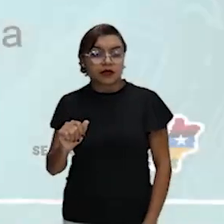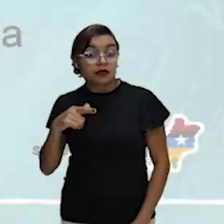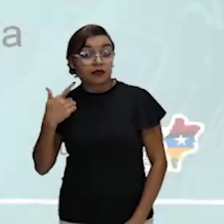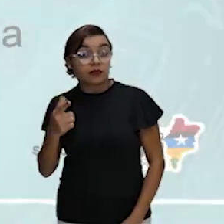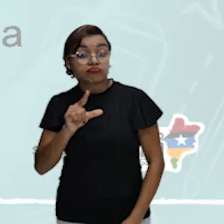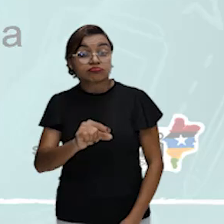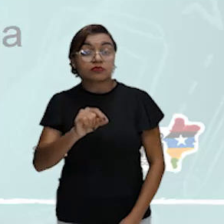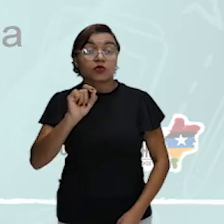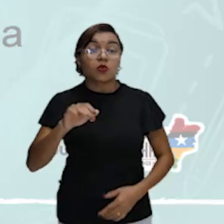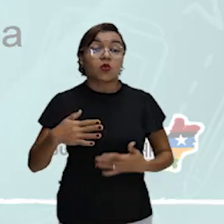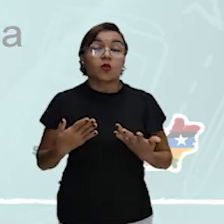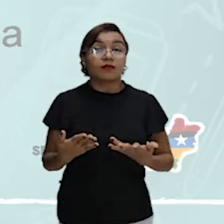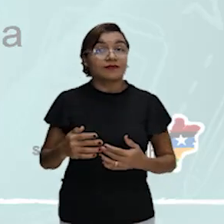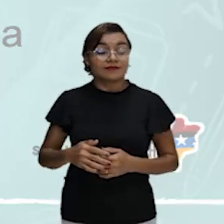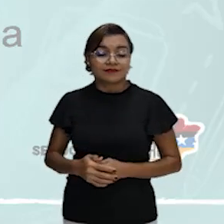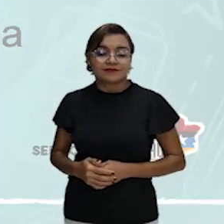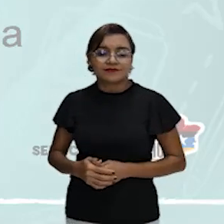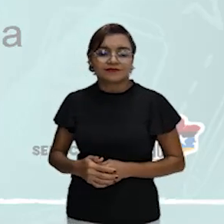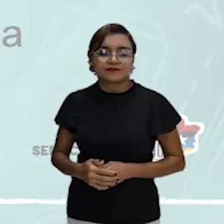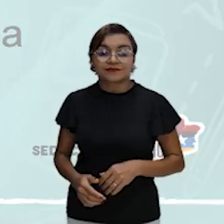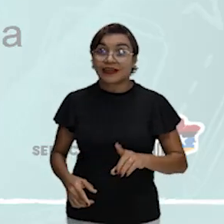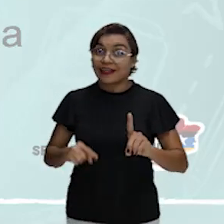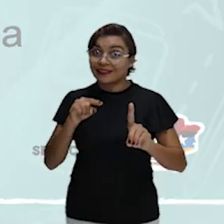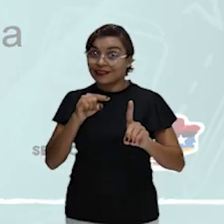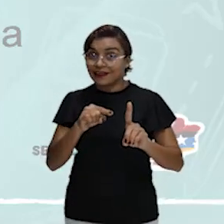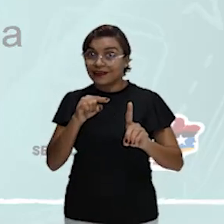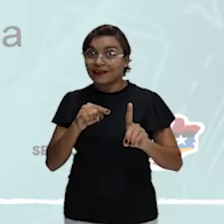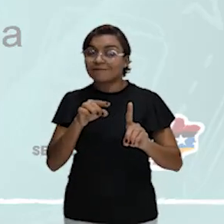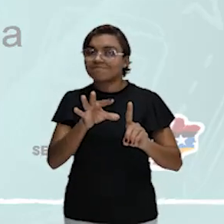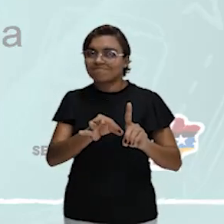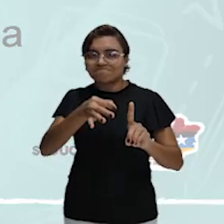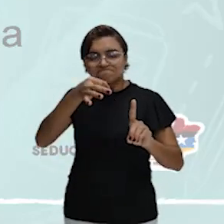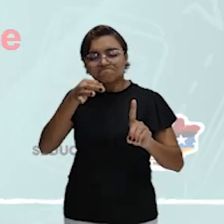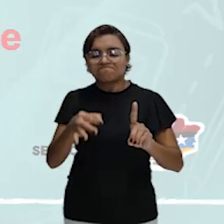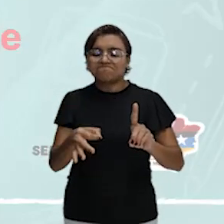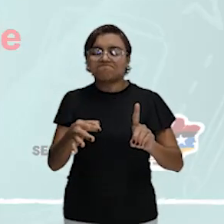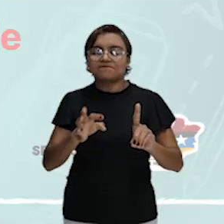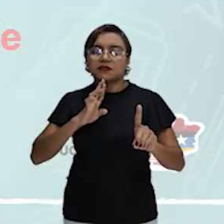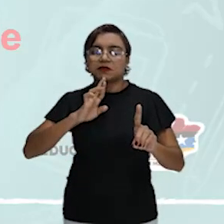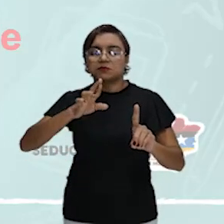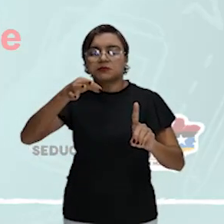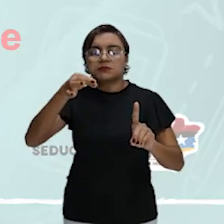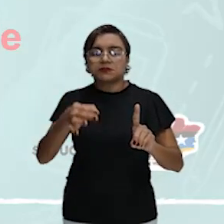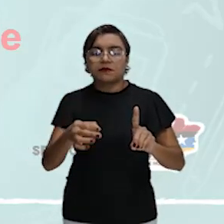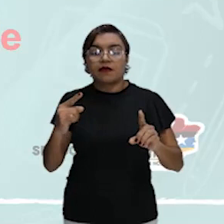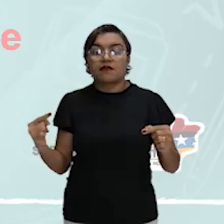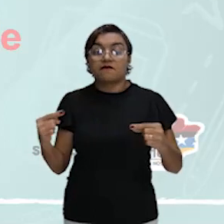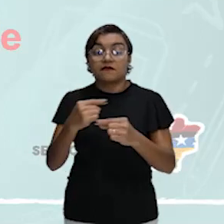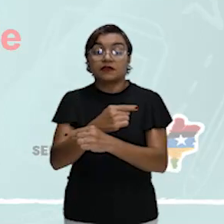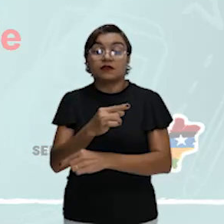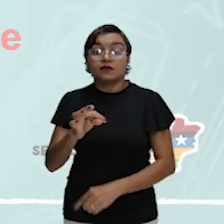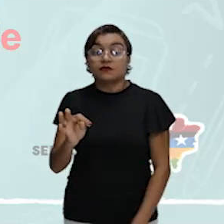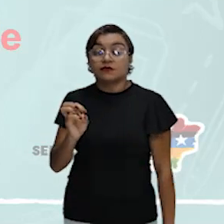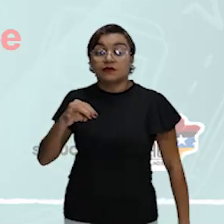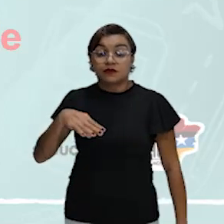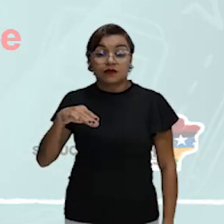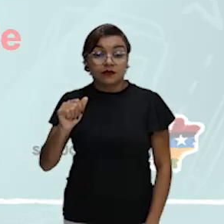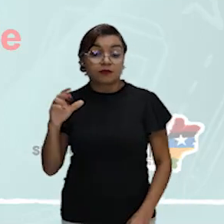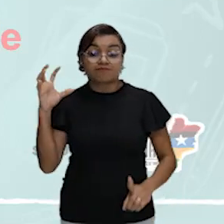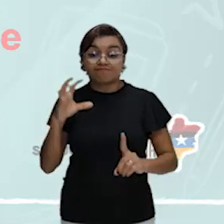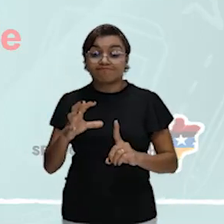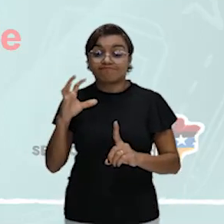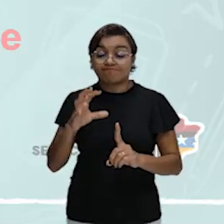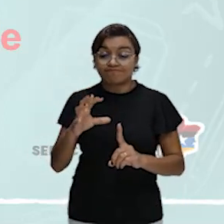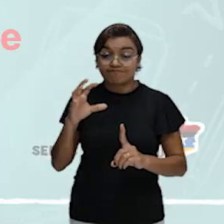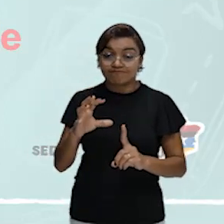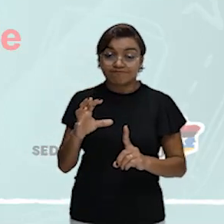nossa alternativa? A alternativa é a letra D, né, galera? Então, isso é a inversão térmica que provoca a concentração de